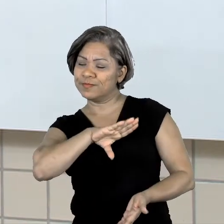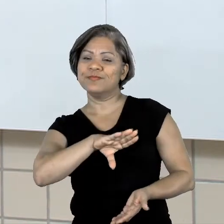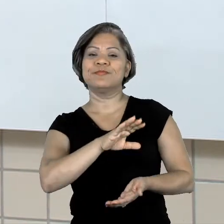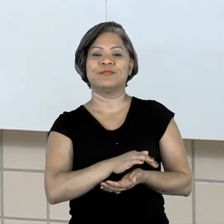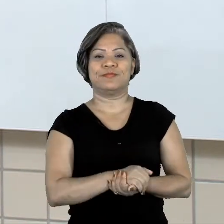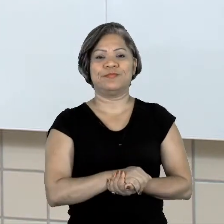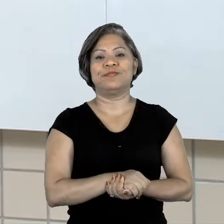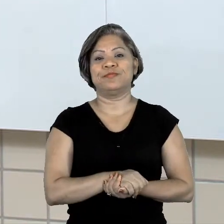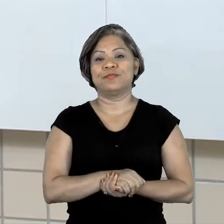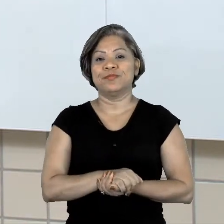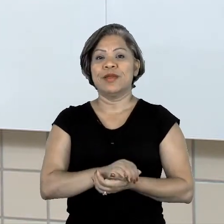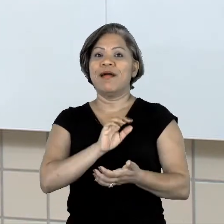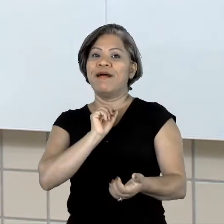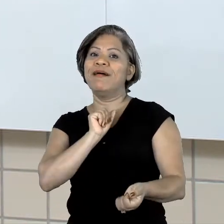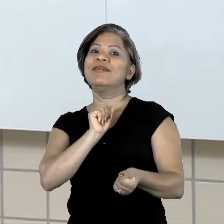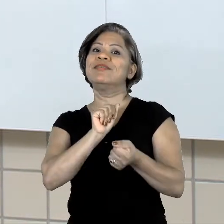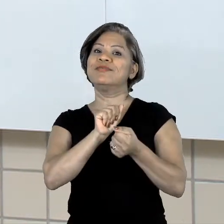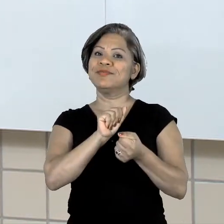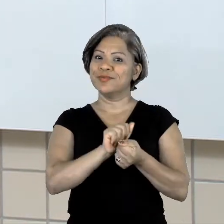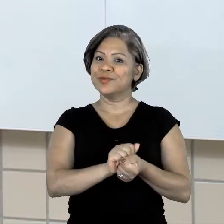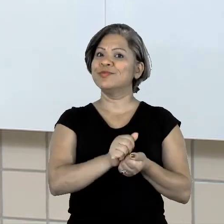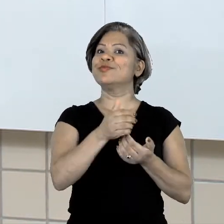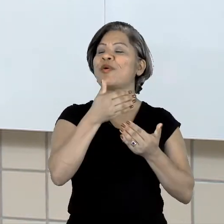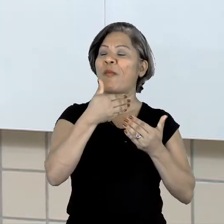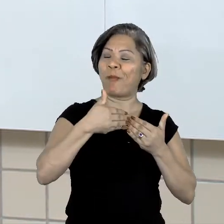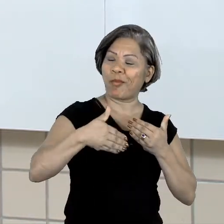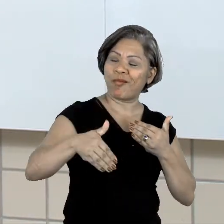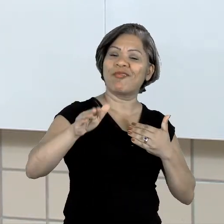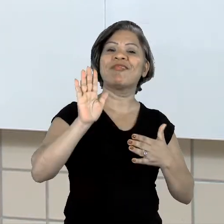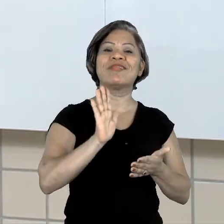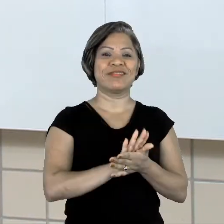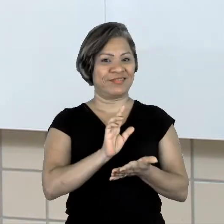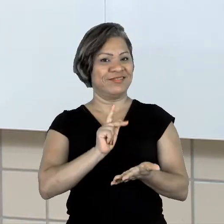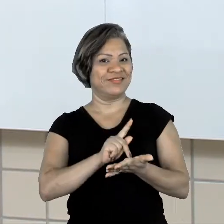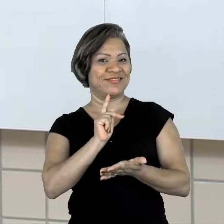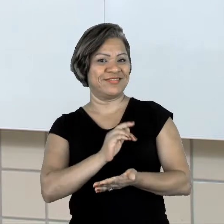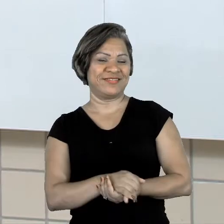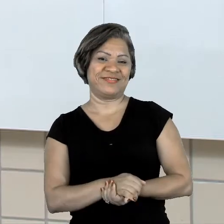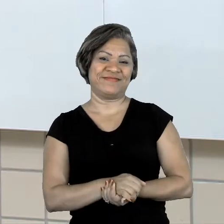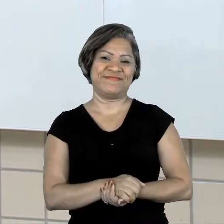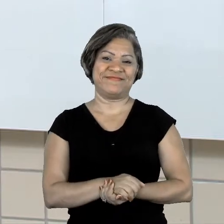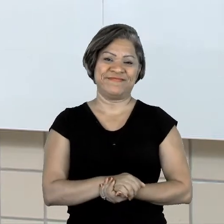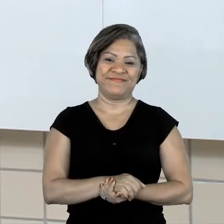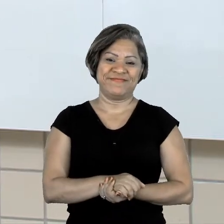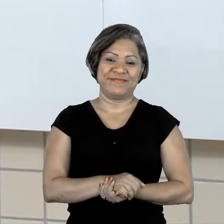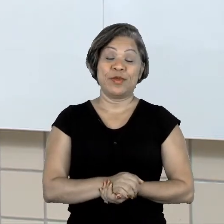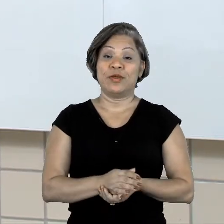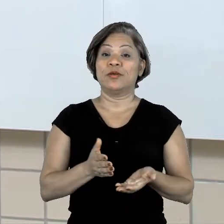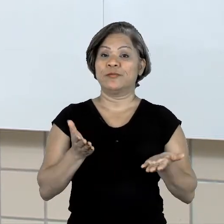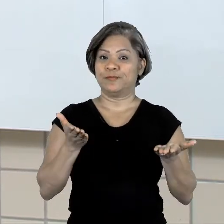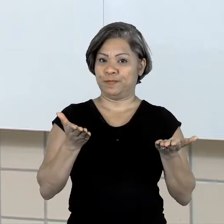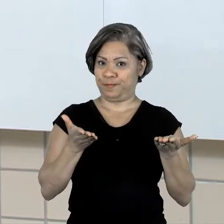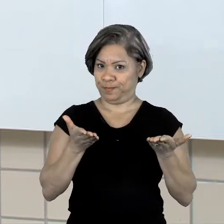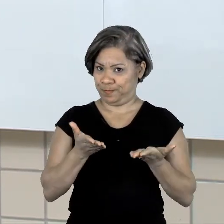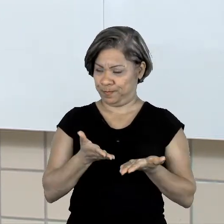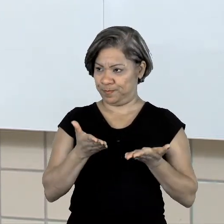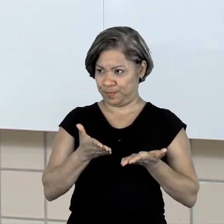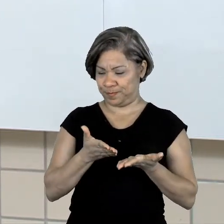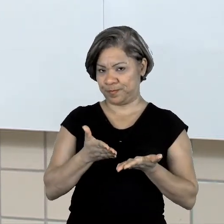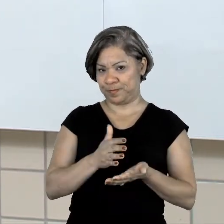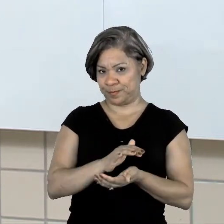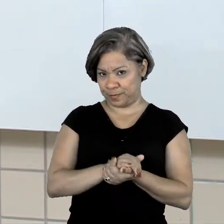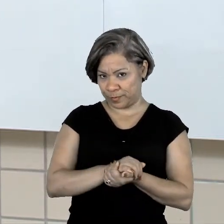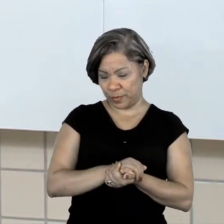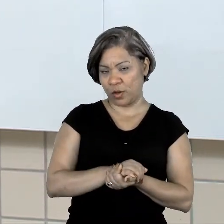Estamos juntos aí já, uma boa jornada, não verdade? Estamos, esta quinzena, estudando sobre